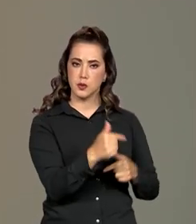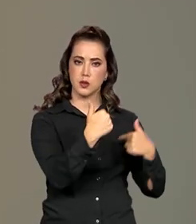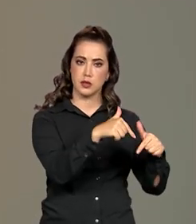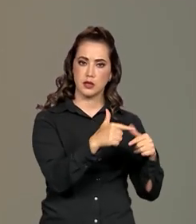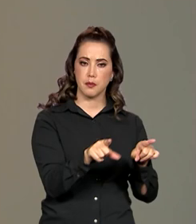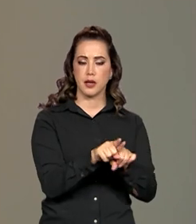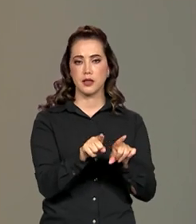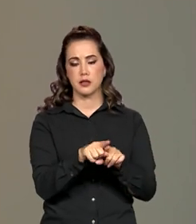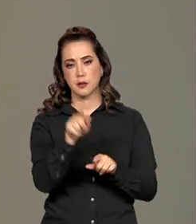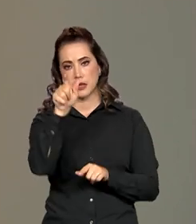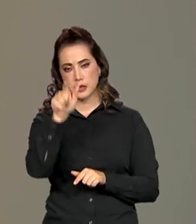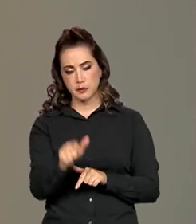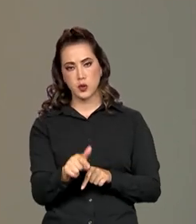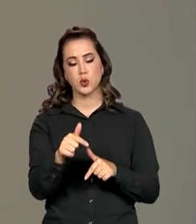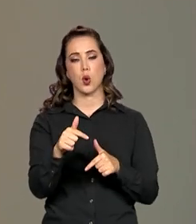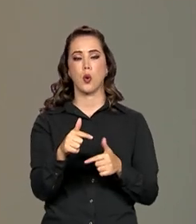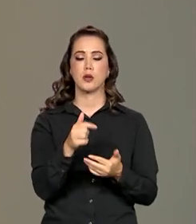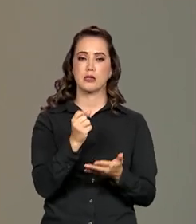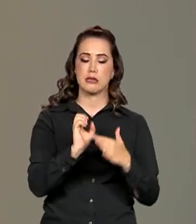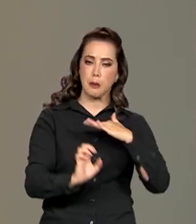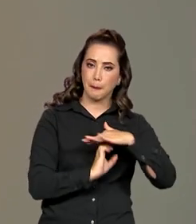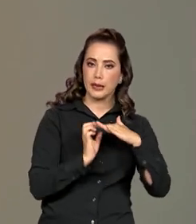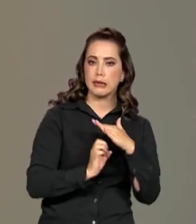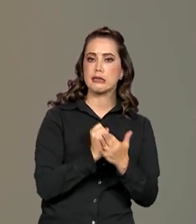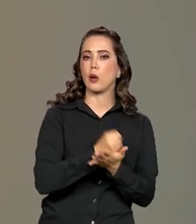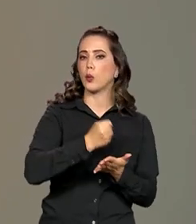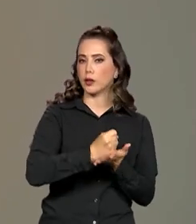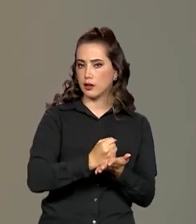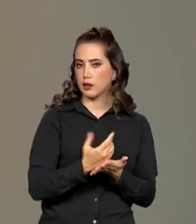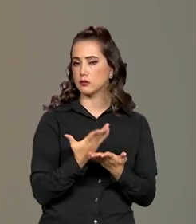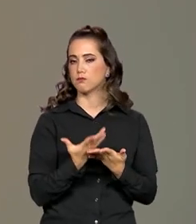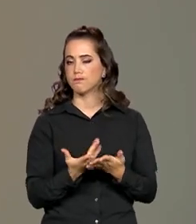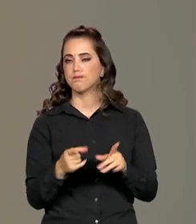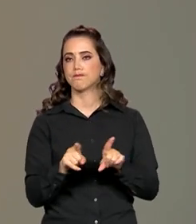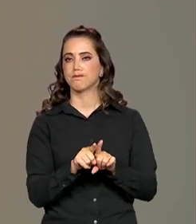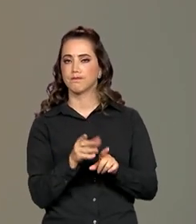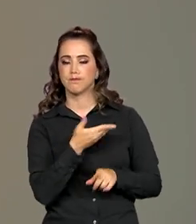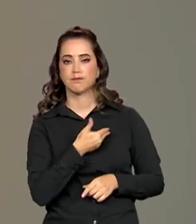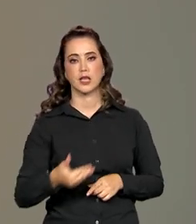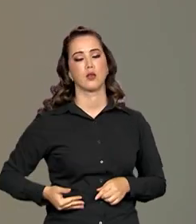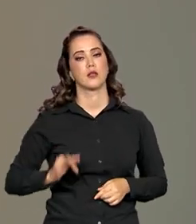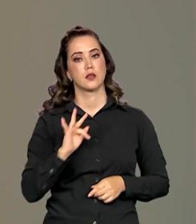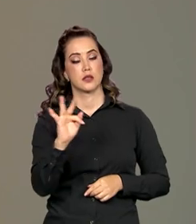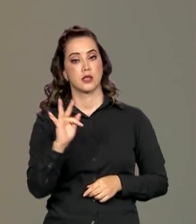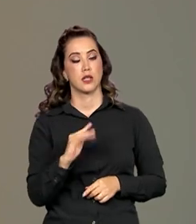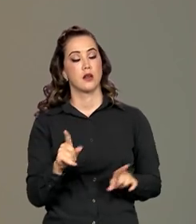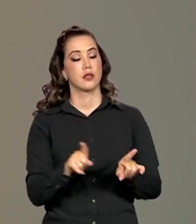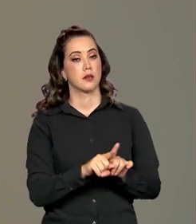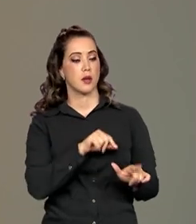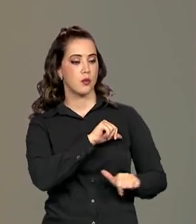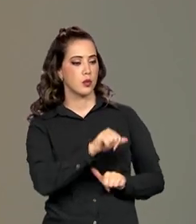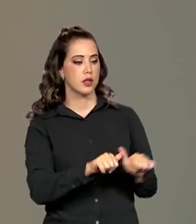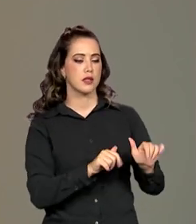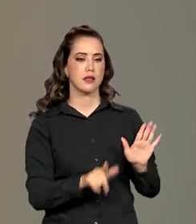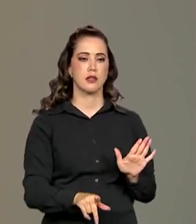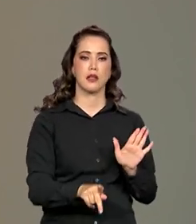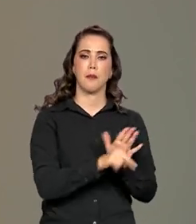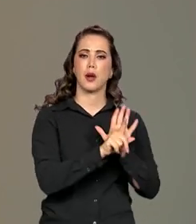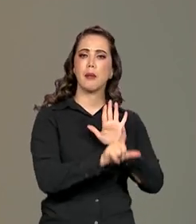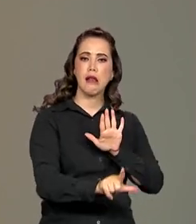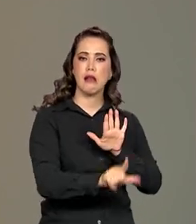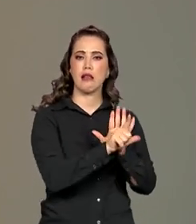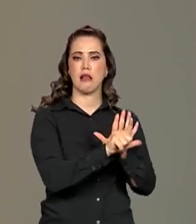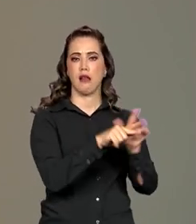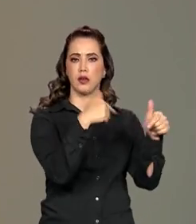empregadores, com o governo federal e também houve, nesse período, mudanças na própria legislação trabalhista.